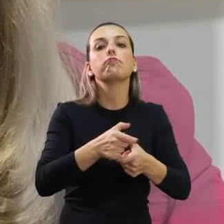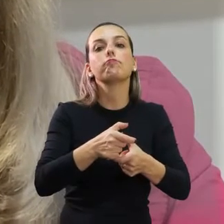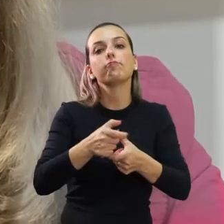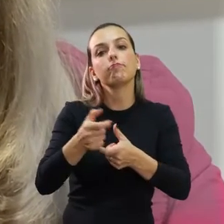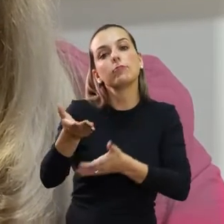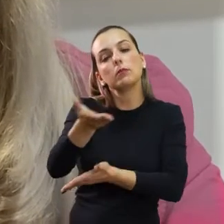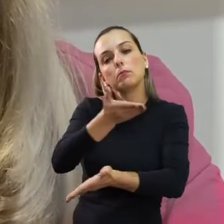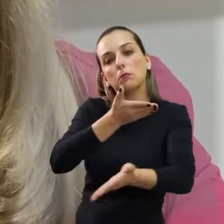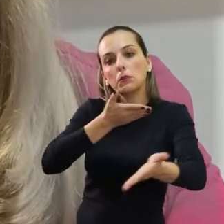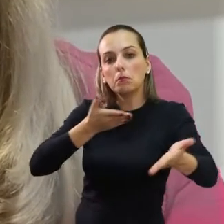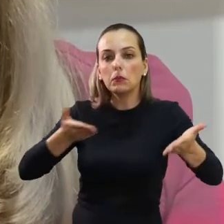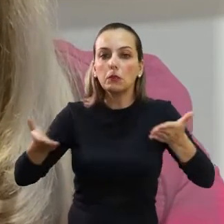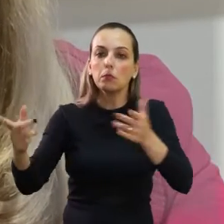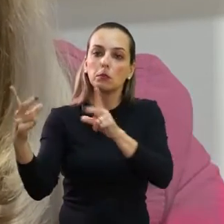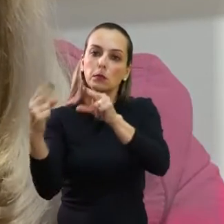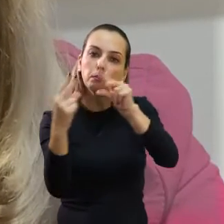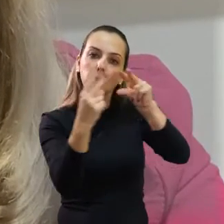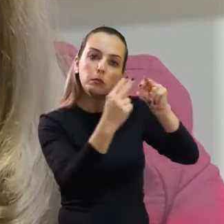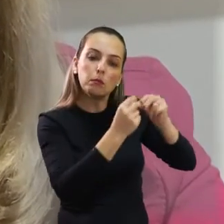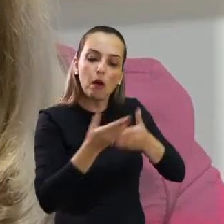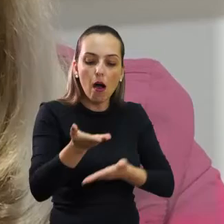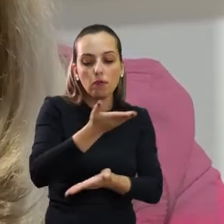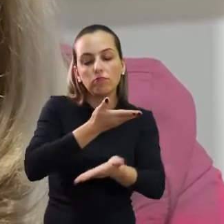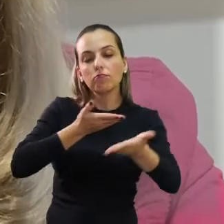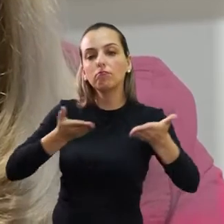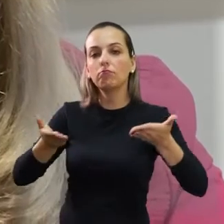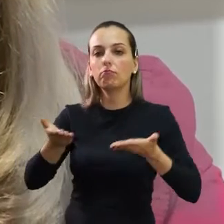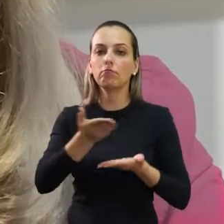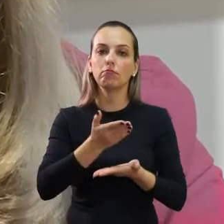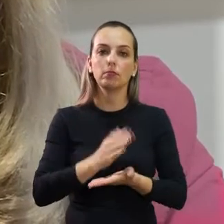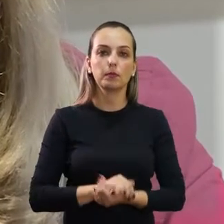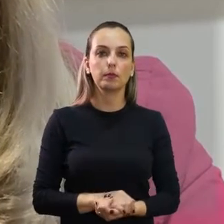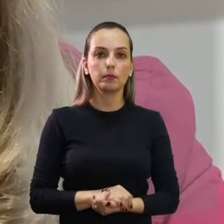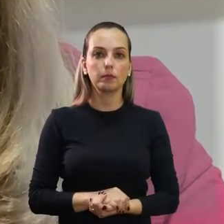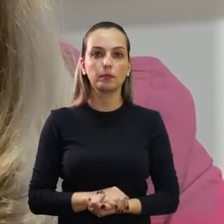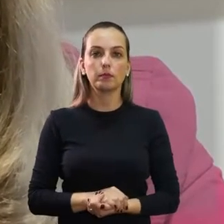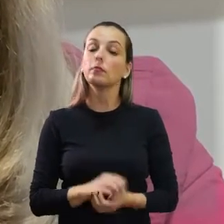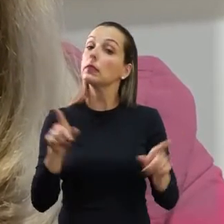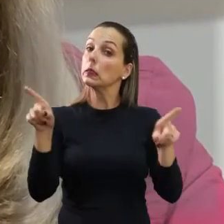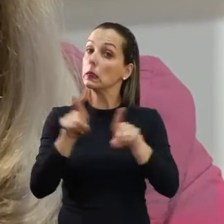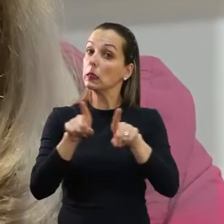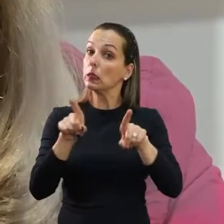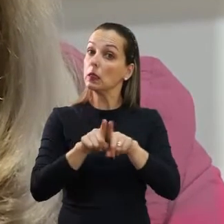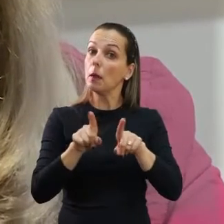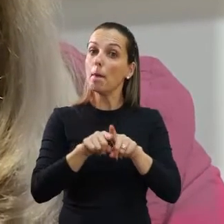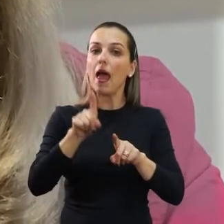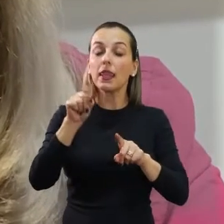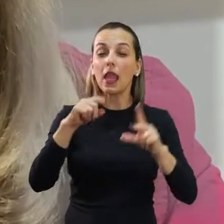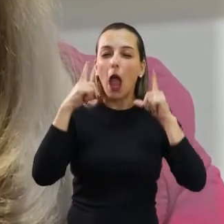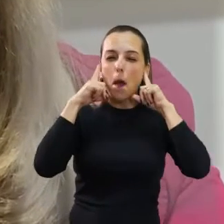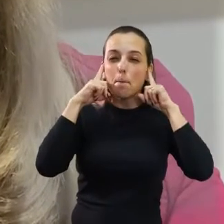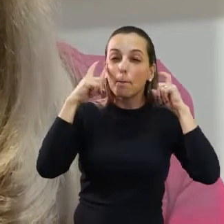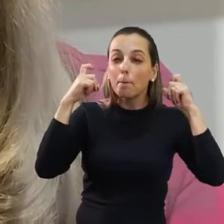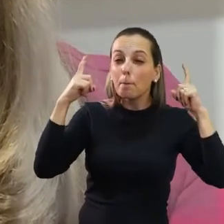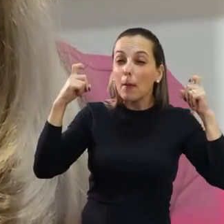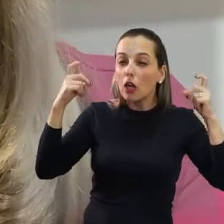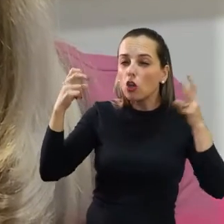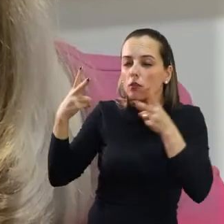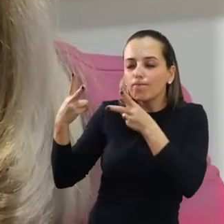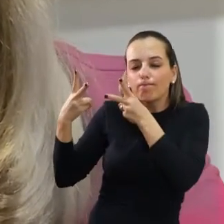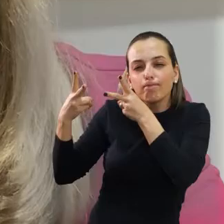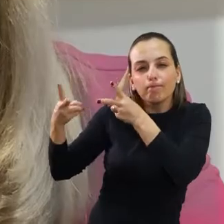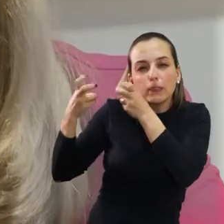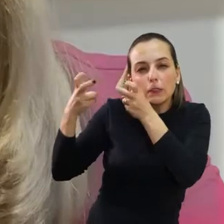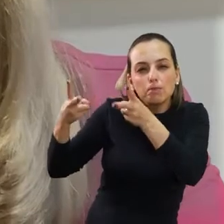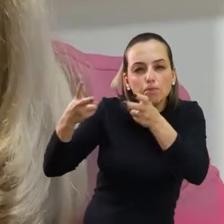dialógico e conversacional. Outra boa maneira de se estimular a criança é chamar a